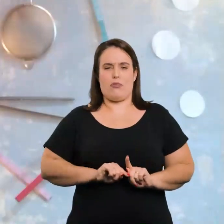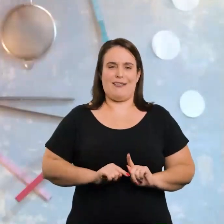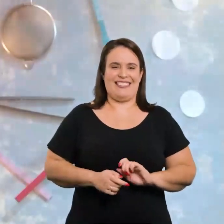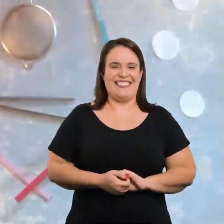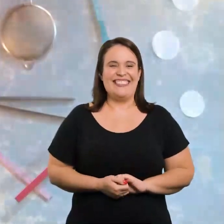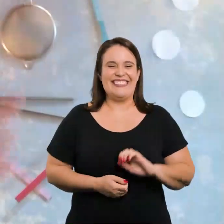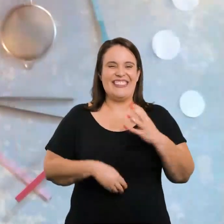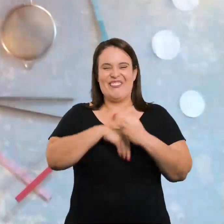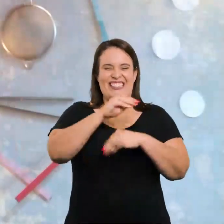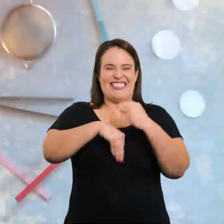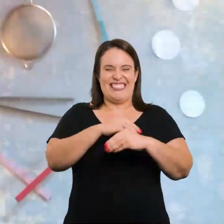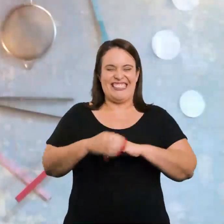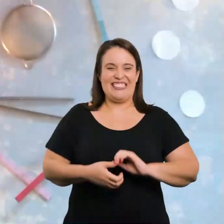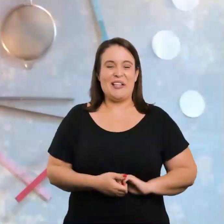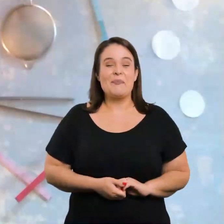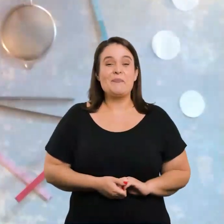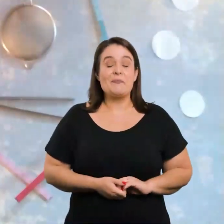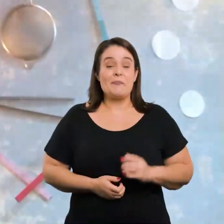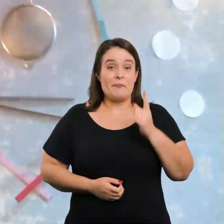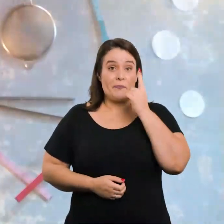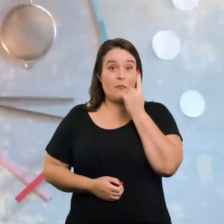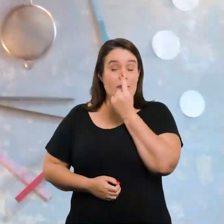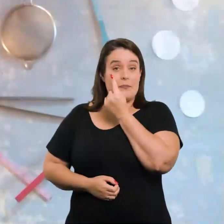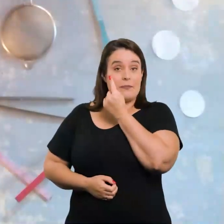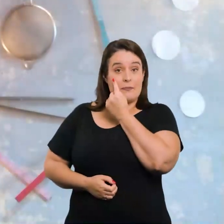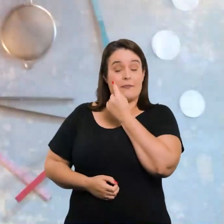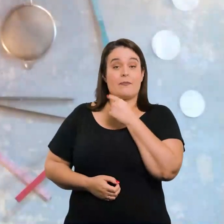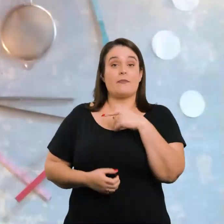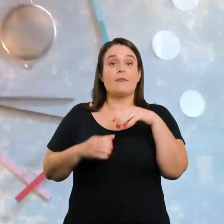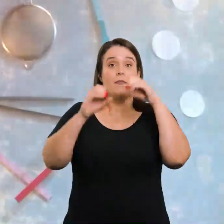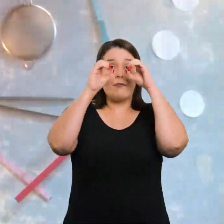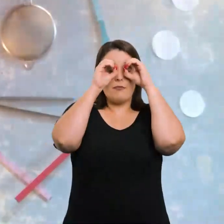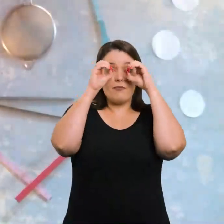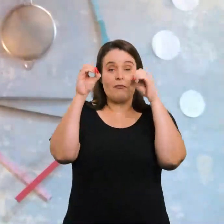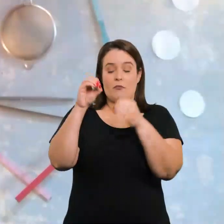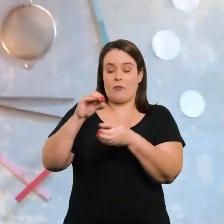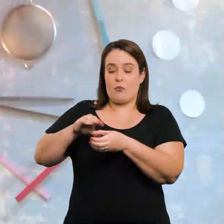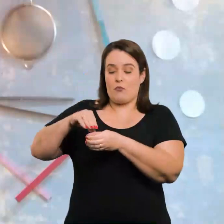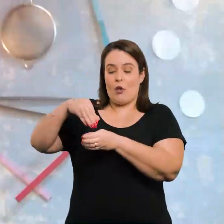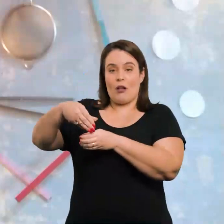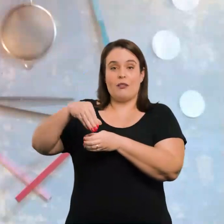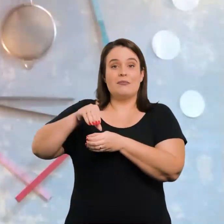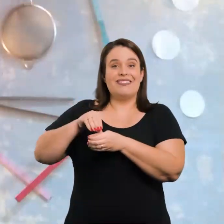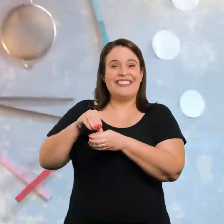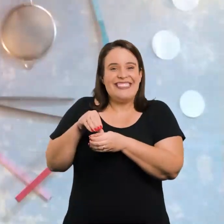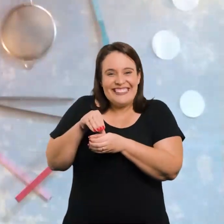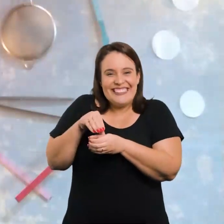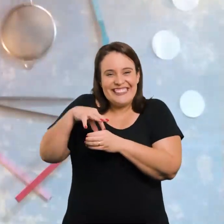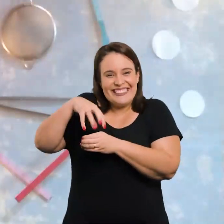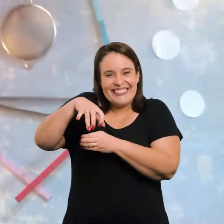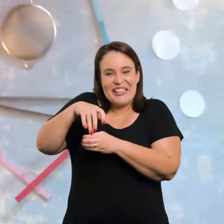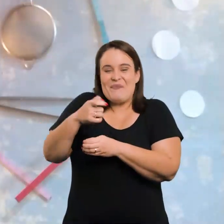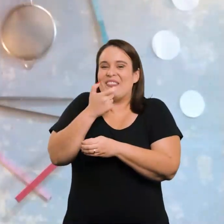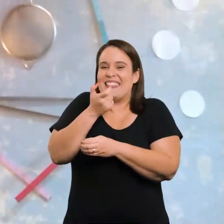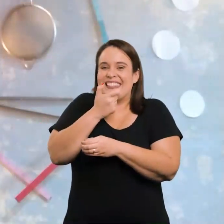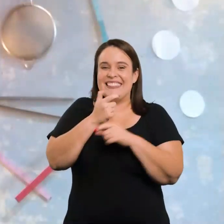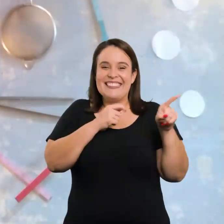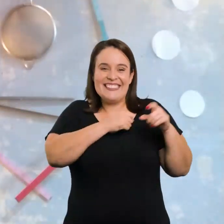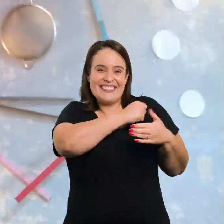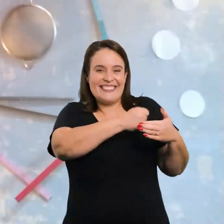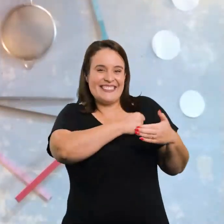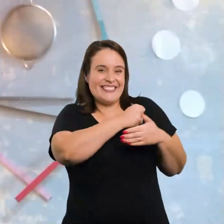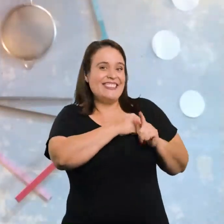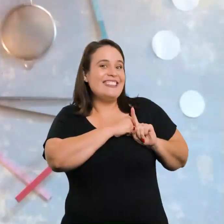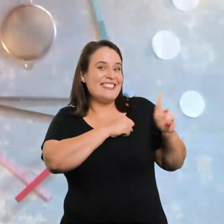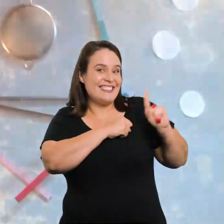pontiagudo, quadrado, tudo misturado. Os olhos são duas tampas vermelhas que eu peguei lá do meu pote de biscoito da cozinha.